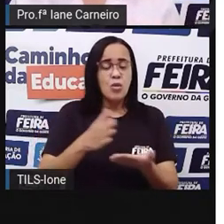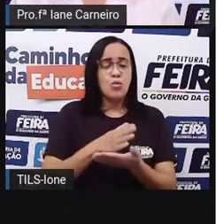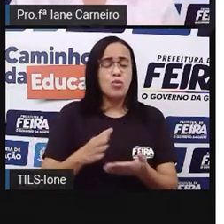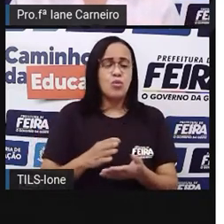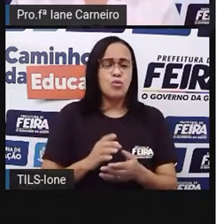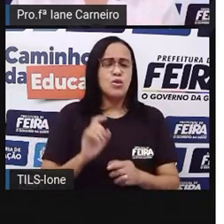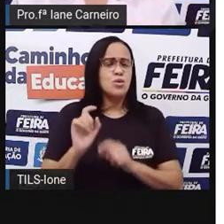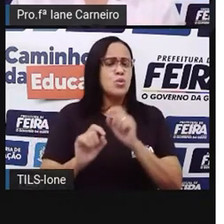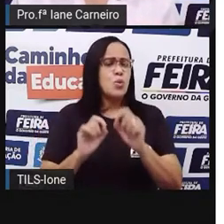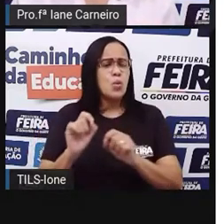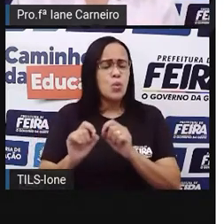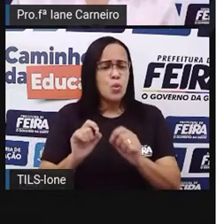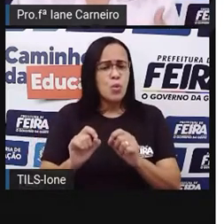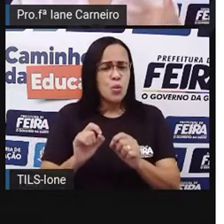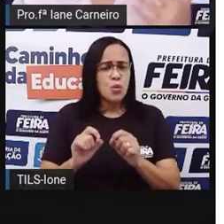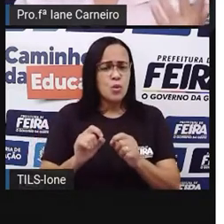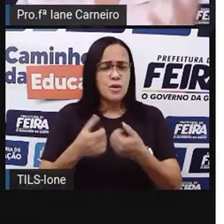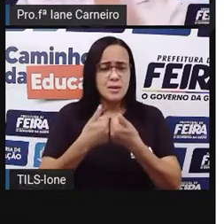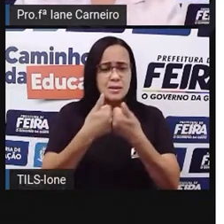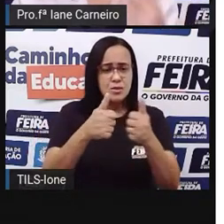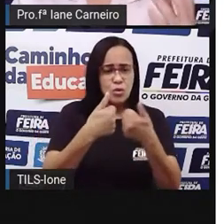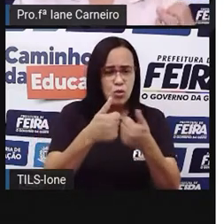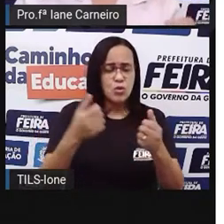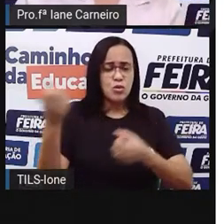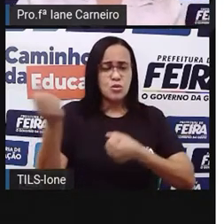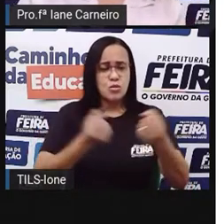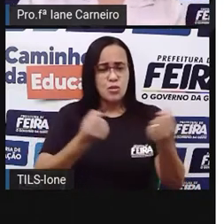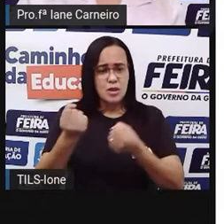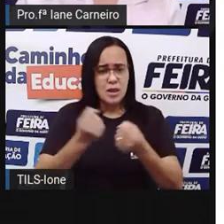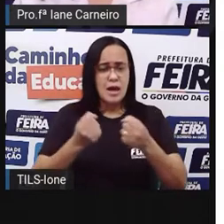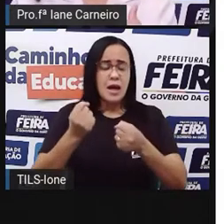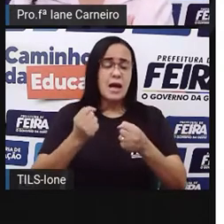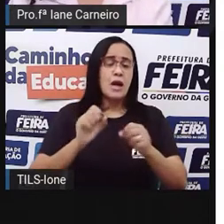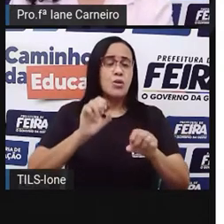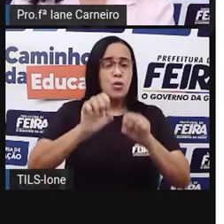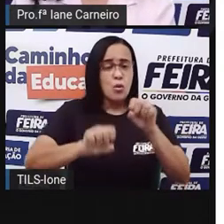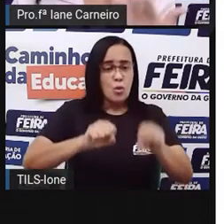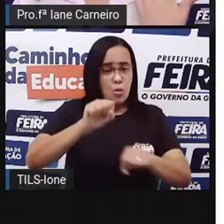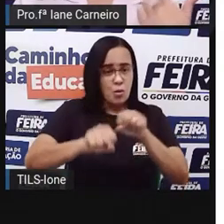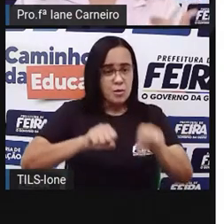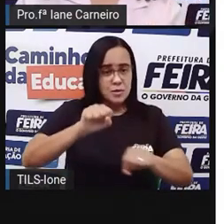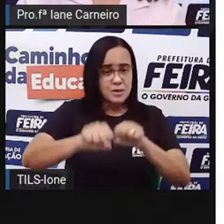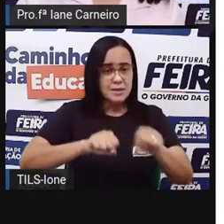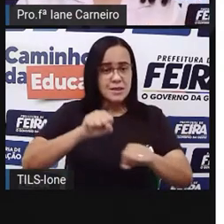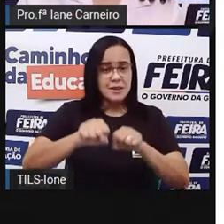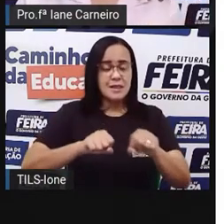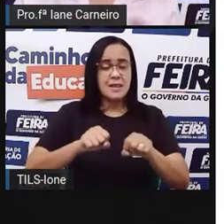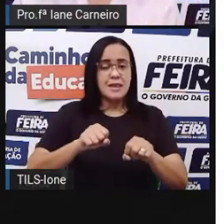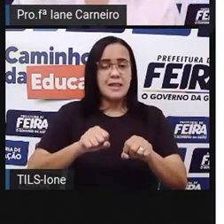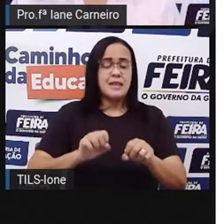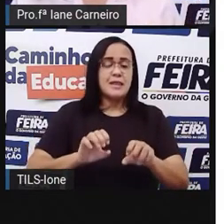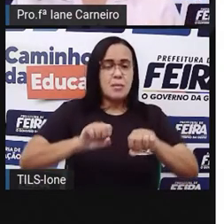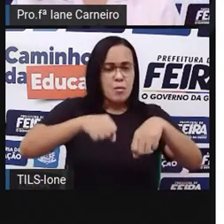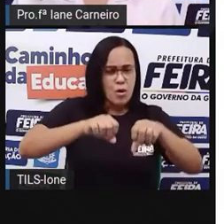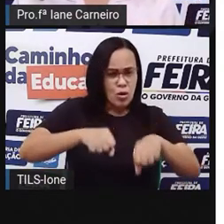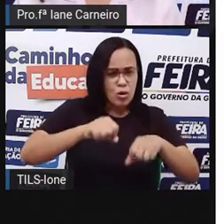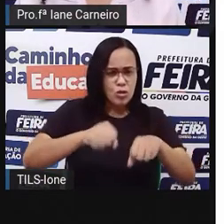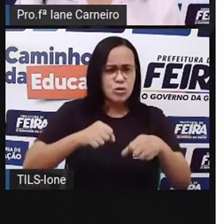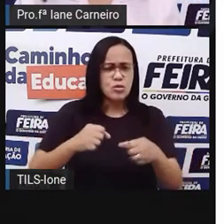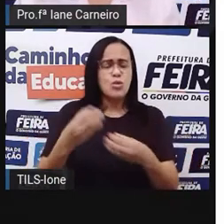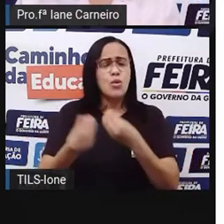como é que a gente classifica eles, se eles são coletivos, se eles são privados. A Pró